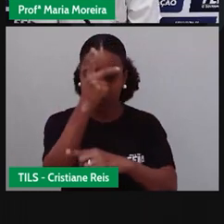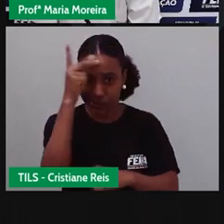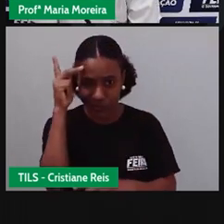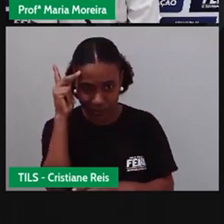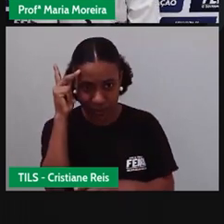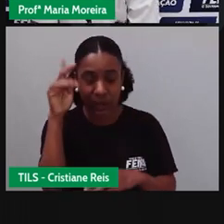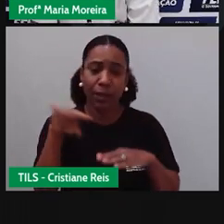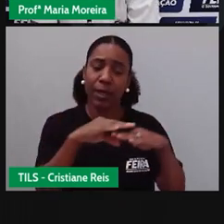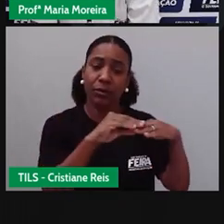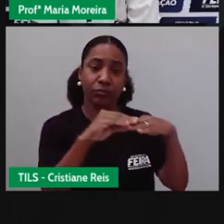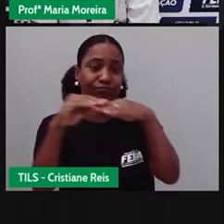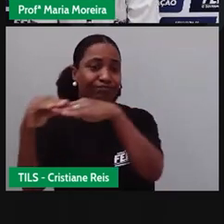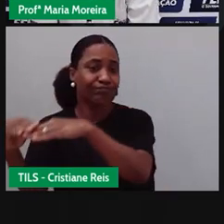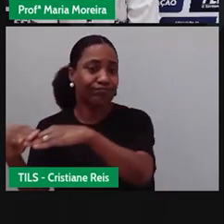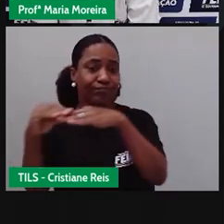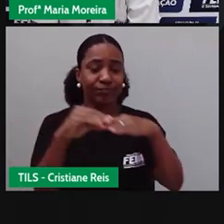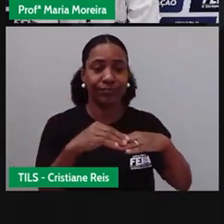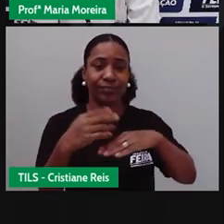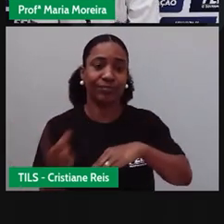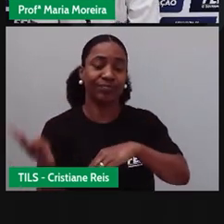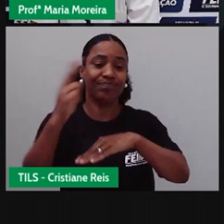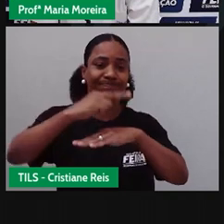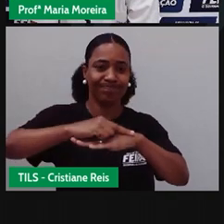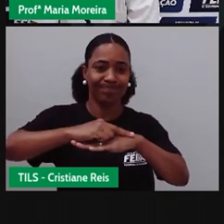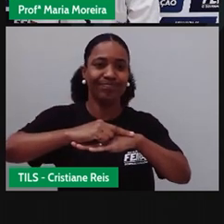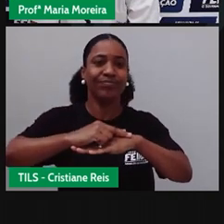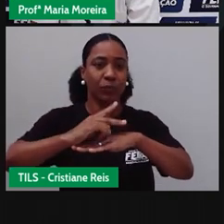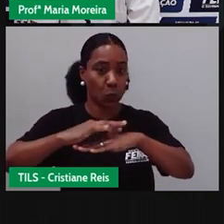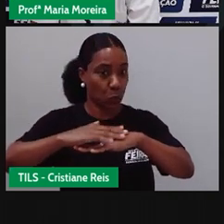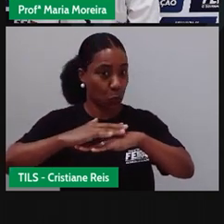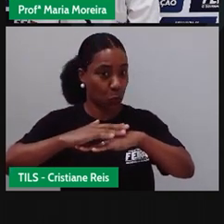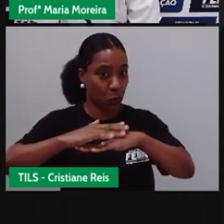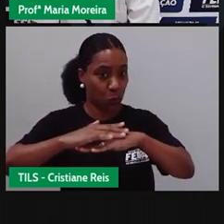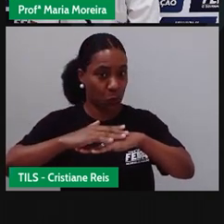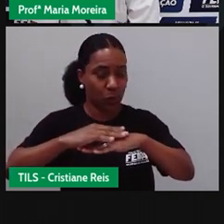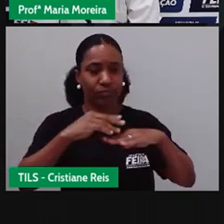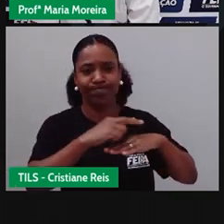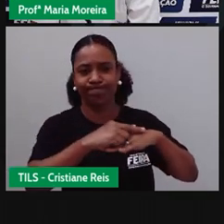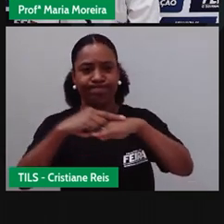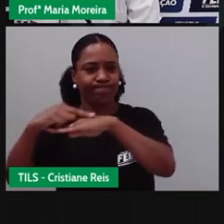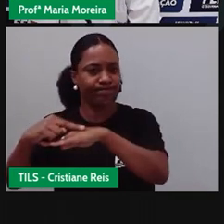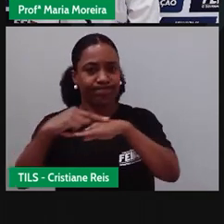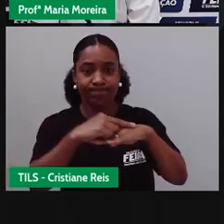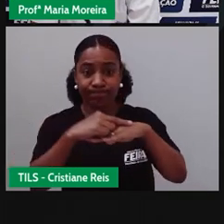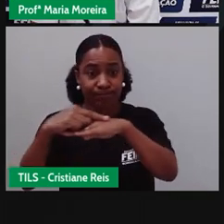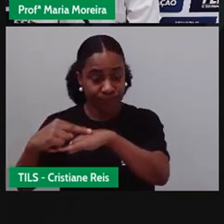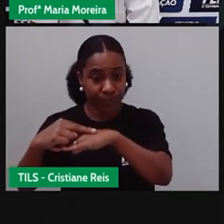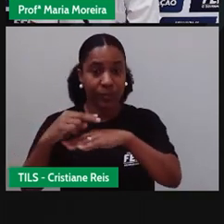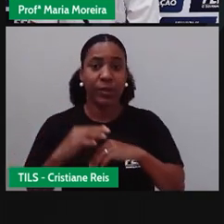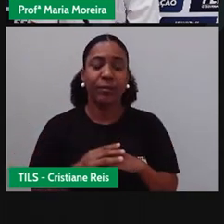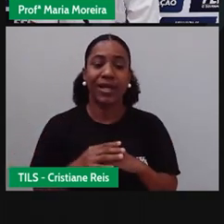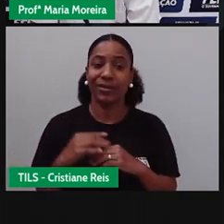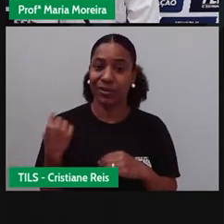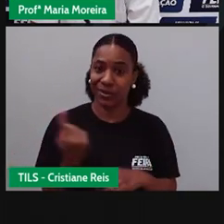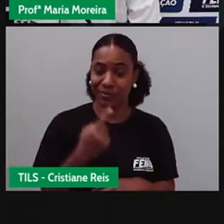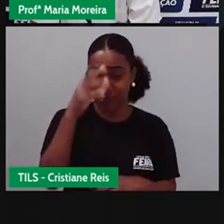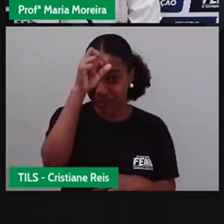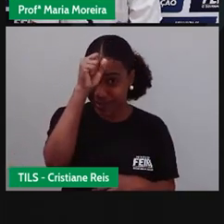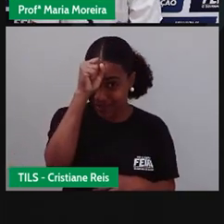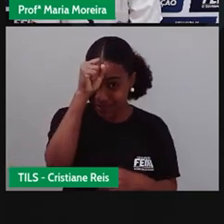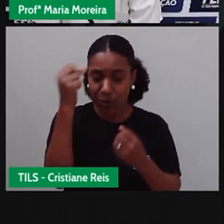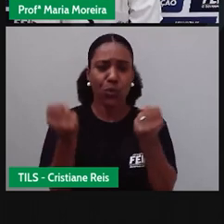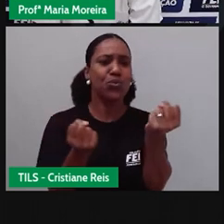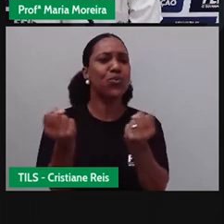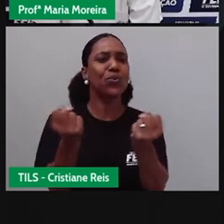Debilitadas, doentes. Vamos aqui agora aprender um pouco mais sobre as ambulâncias. Bom, as ambulâncias são